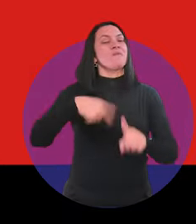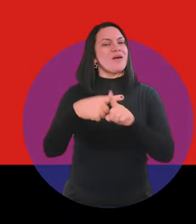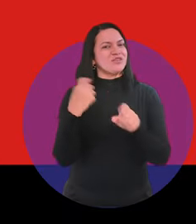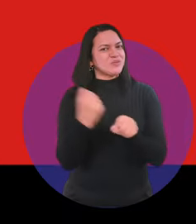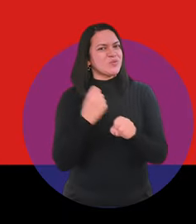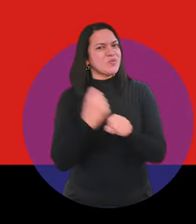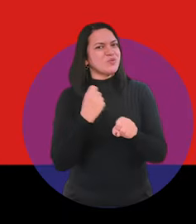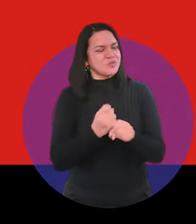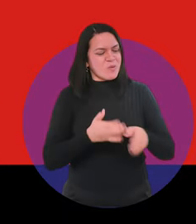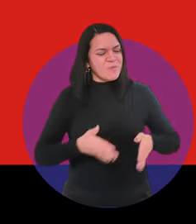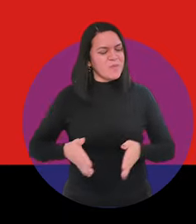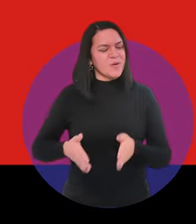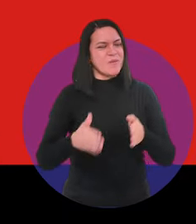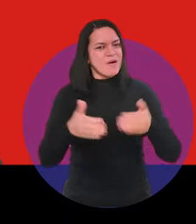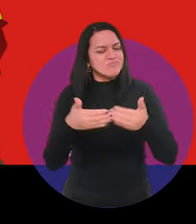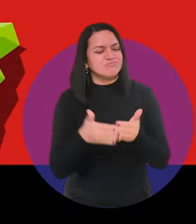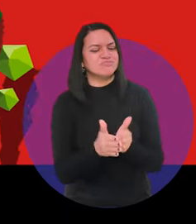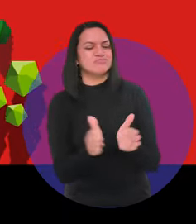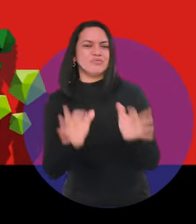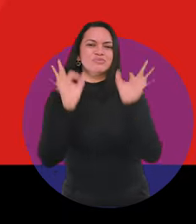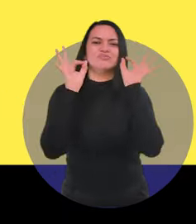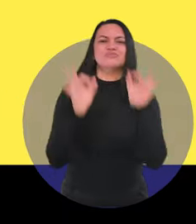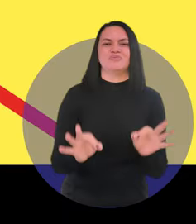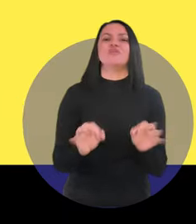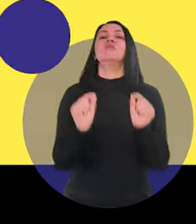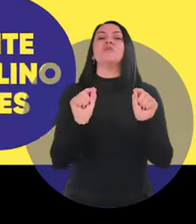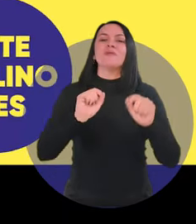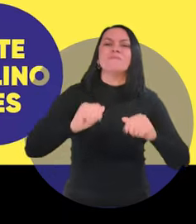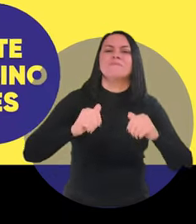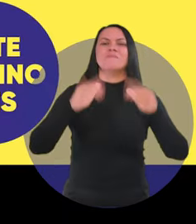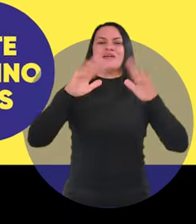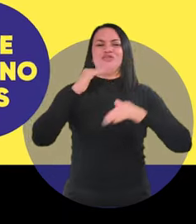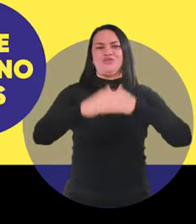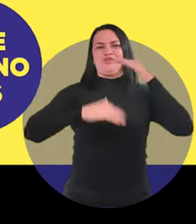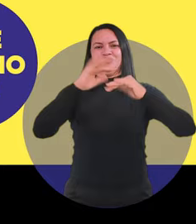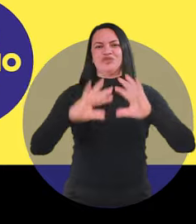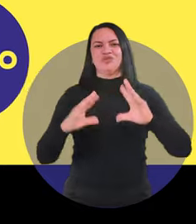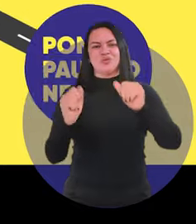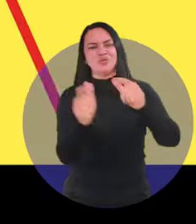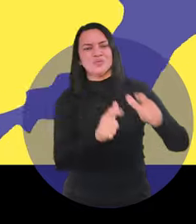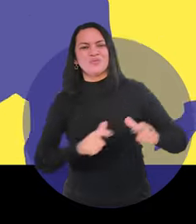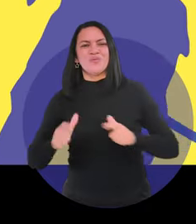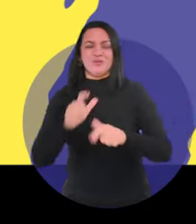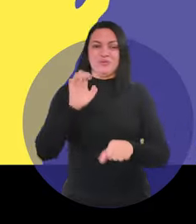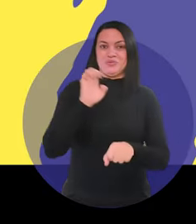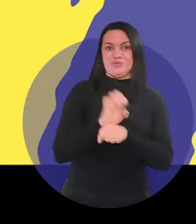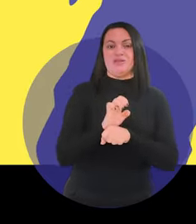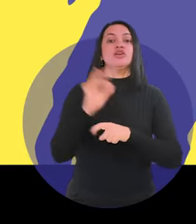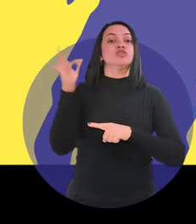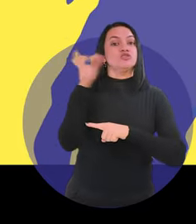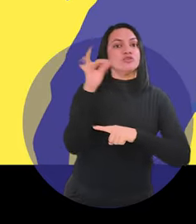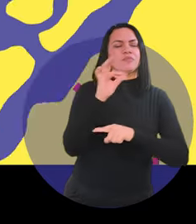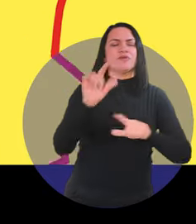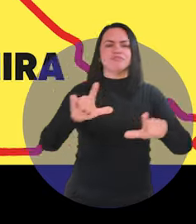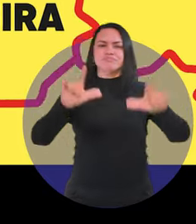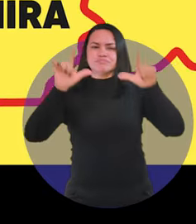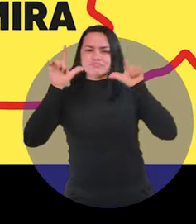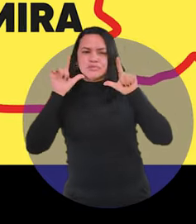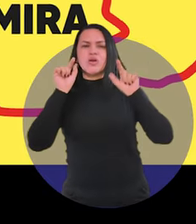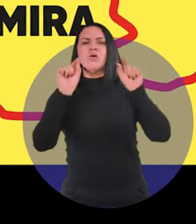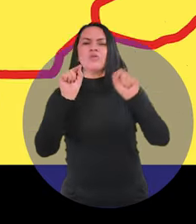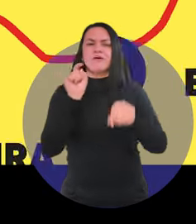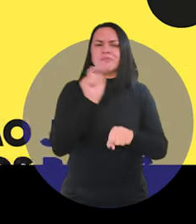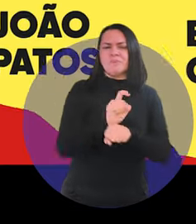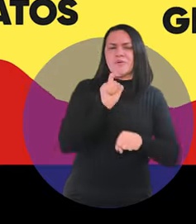Mais do que construir estradas, Flávio Dino abriu caminhos e levou mais desenvolvimento para todos os cantos do Estado. De Aldamira a Santa